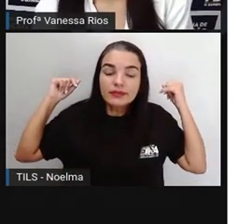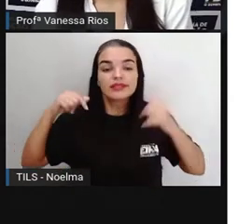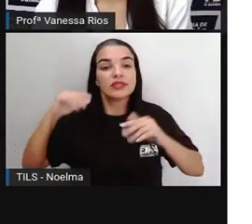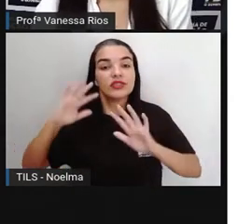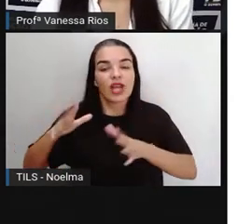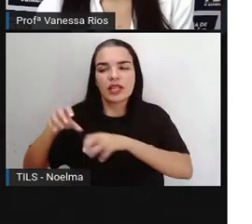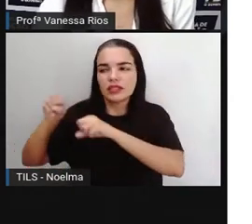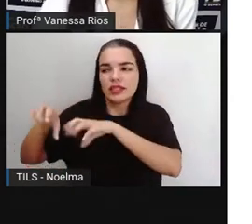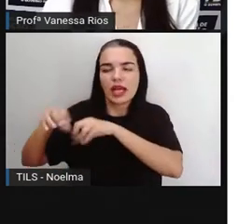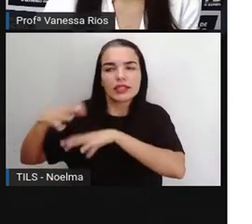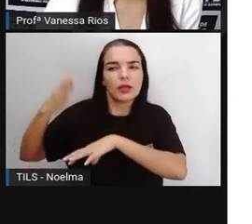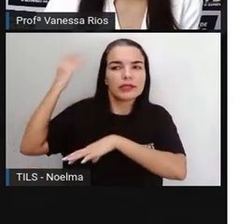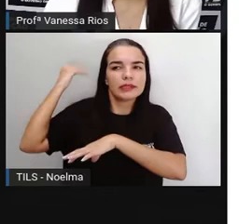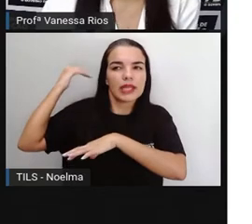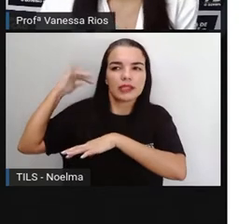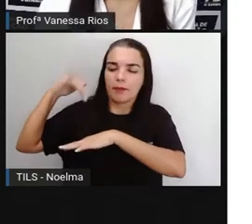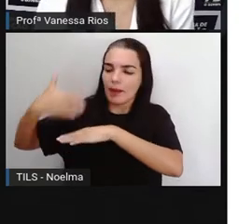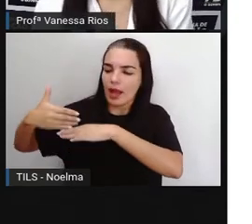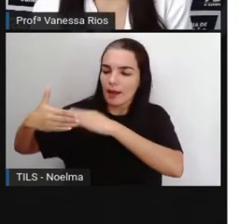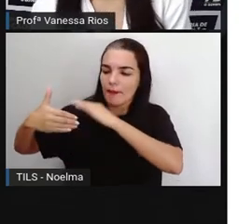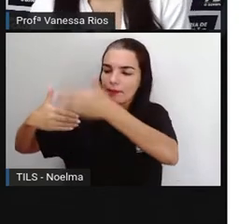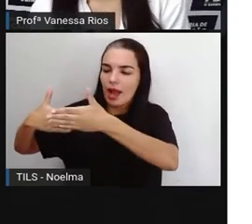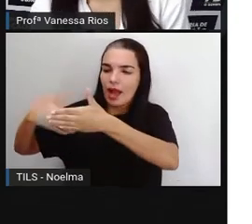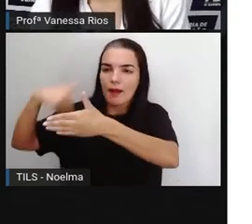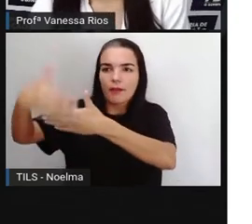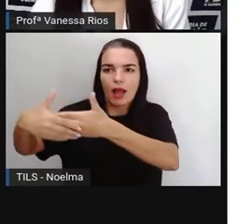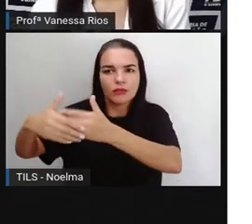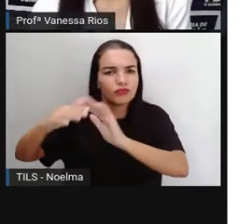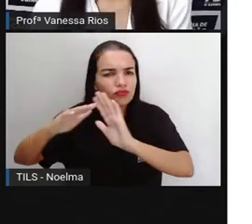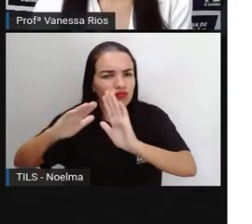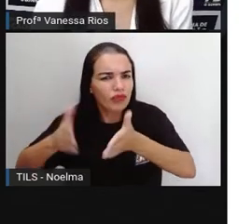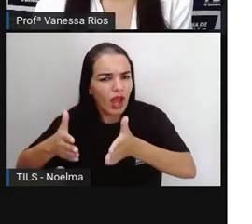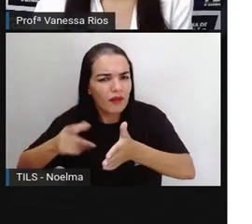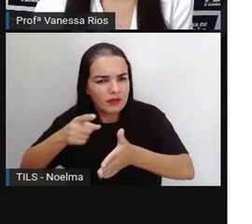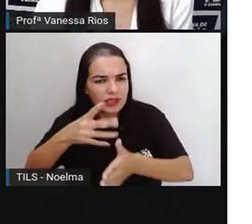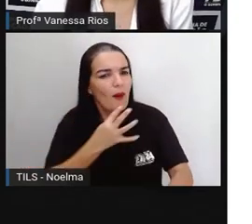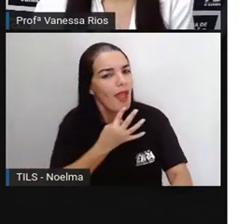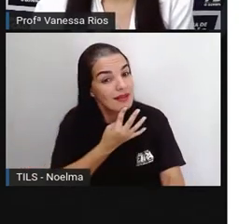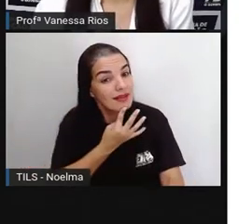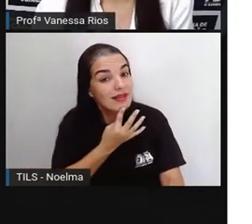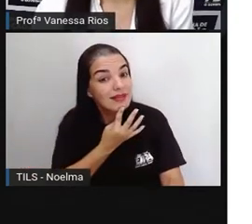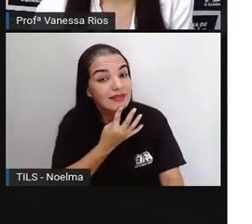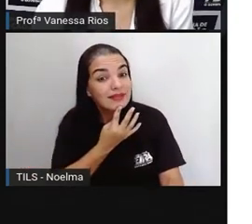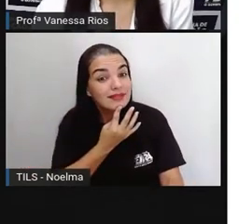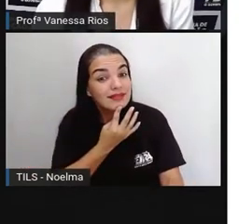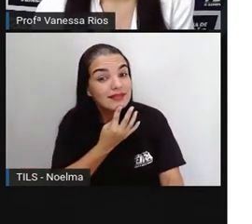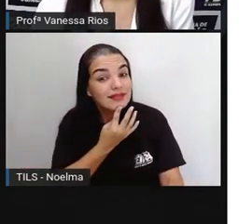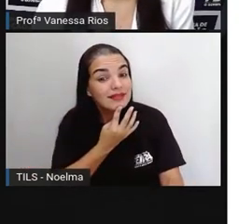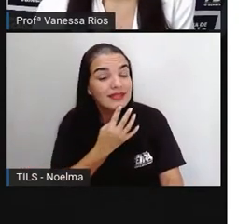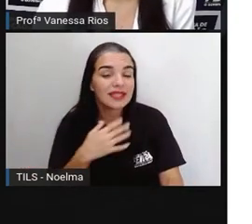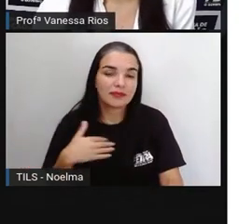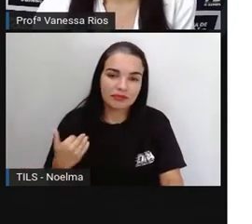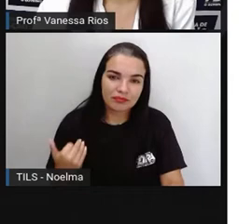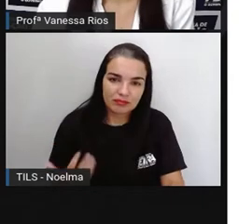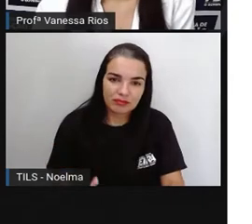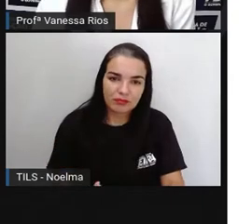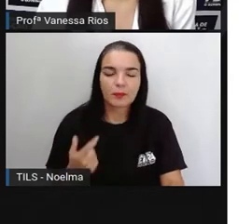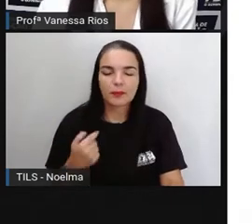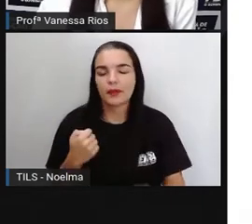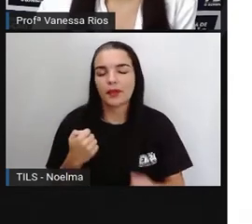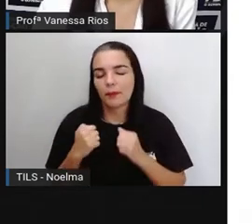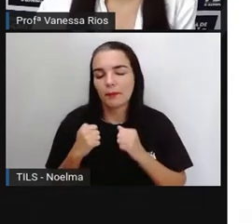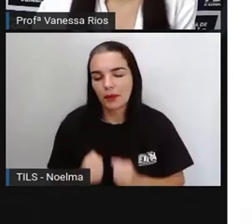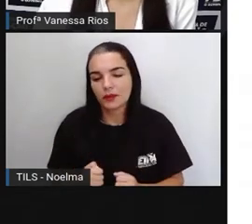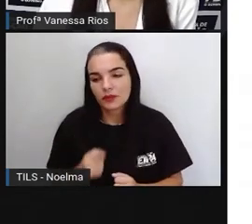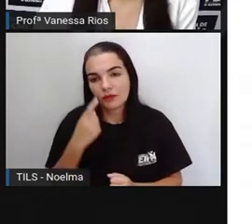Repassadas das pessoas mais velhas para as pessoas mais novas e elas continuam aí resistindo, persistindo e,